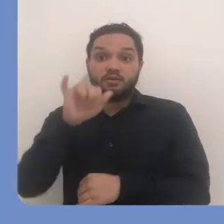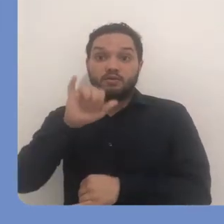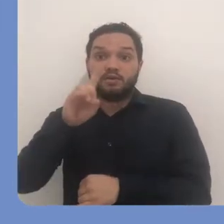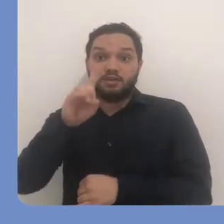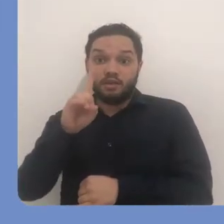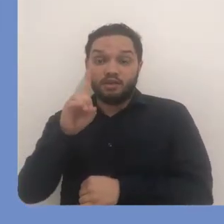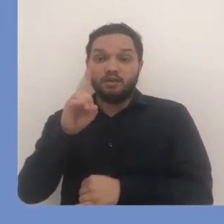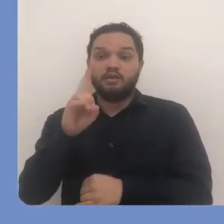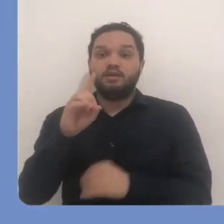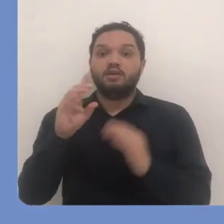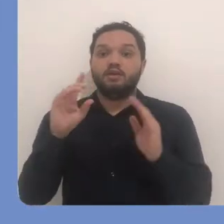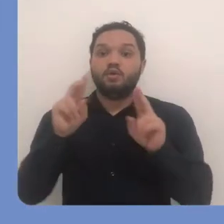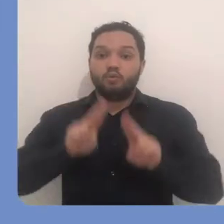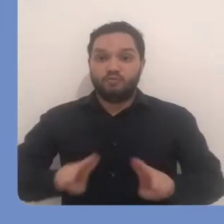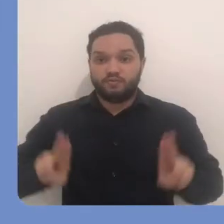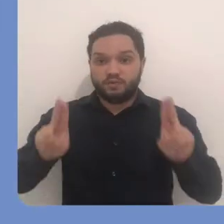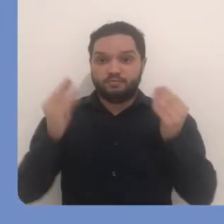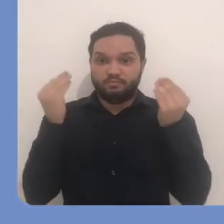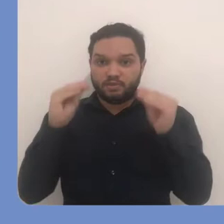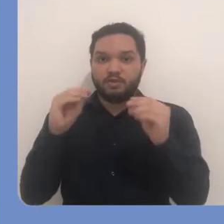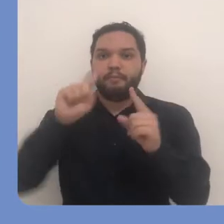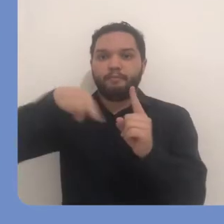a partir do seu IDUFSC.